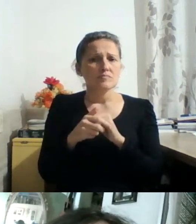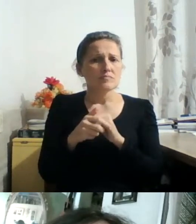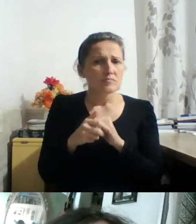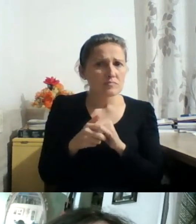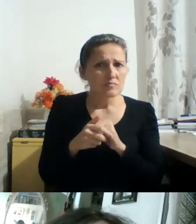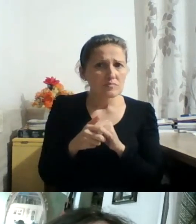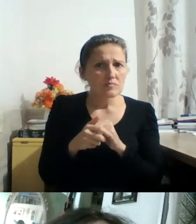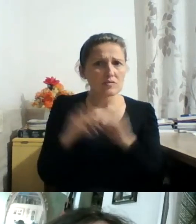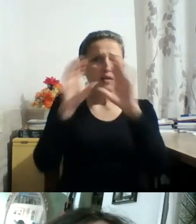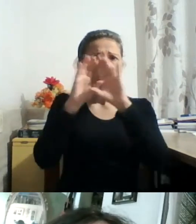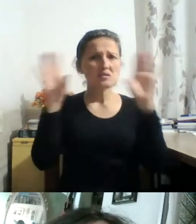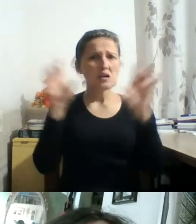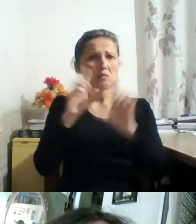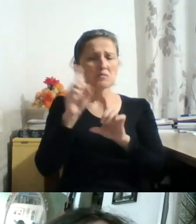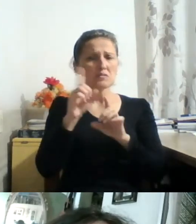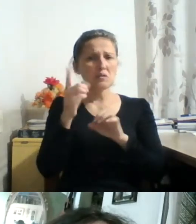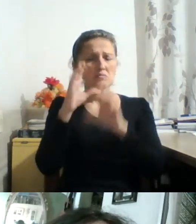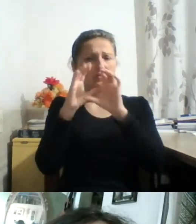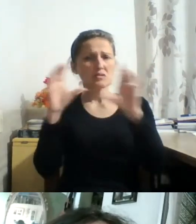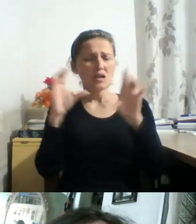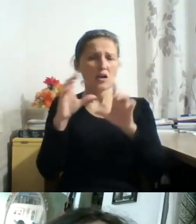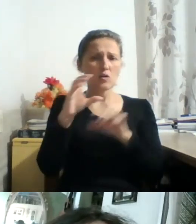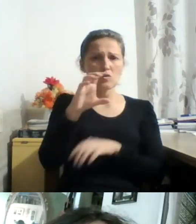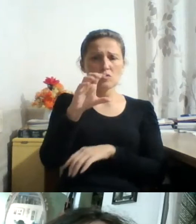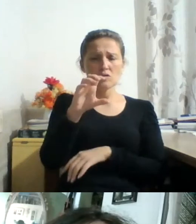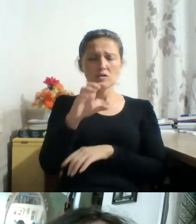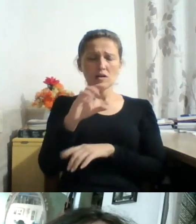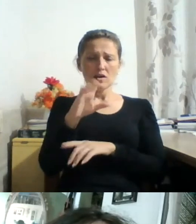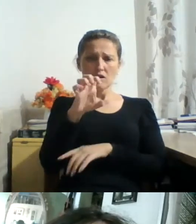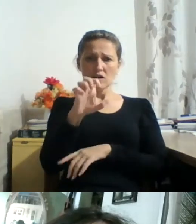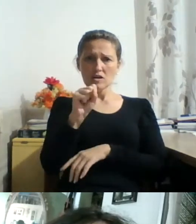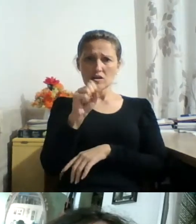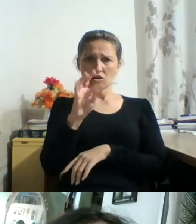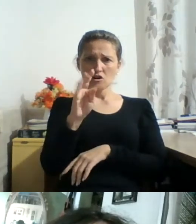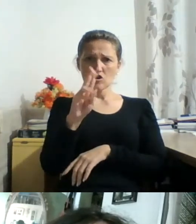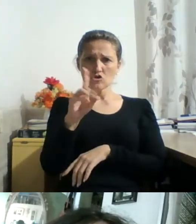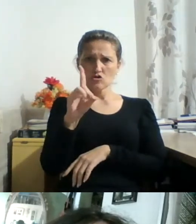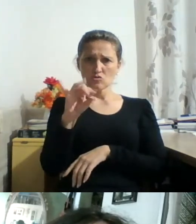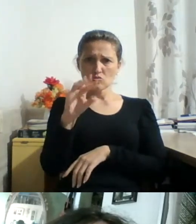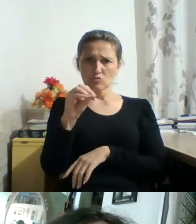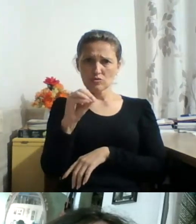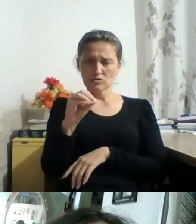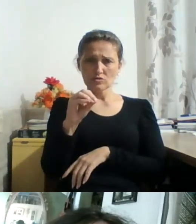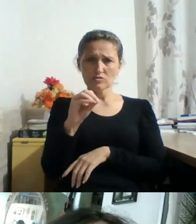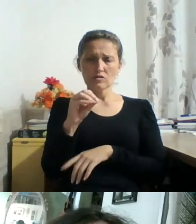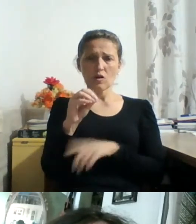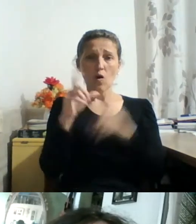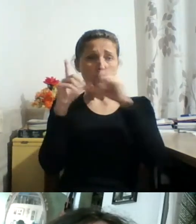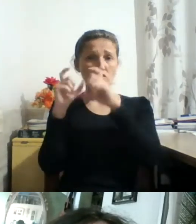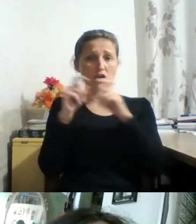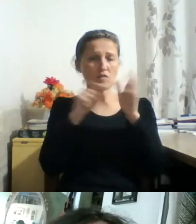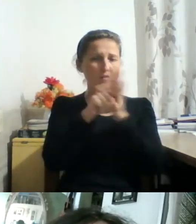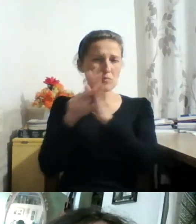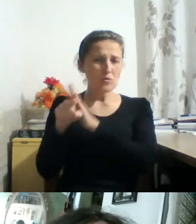selfie, mas uma fotografia de estúdio em que o fotógrafo procura pelo melhor